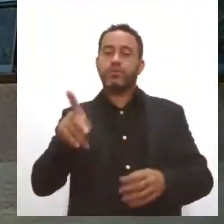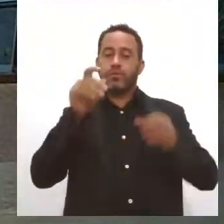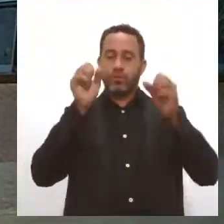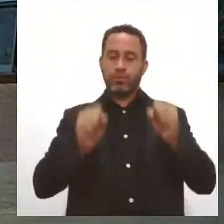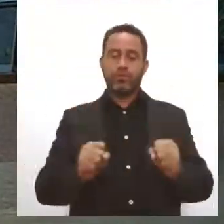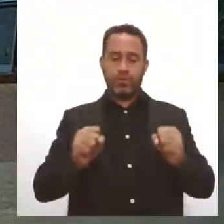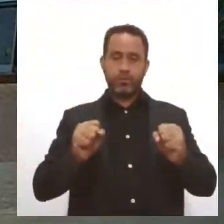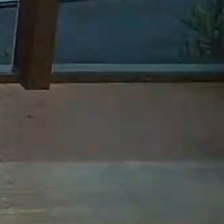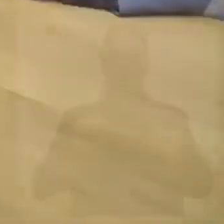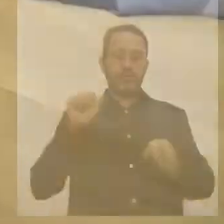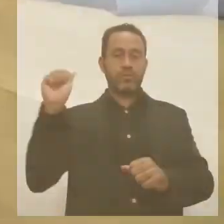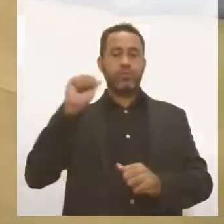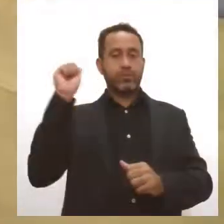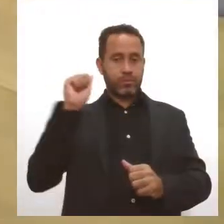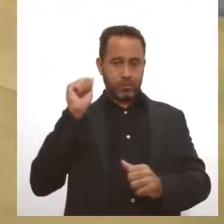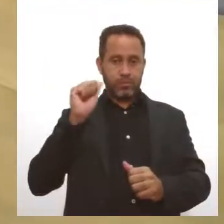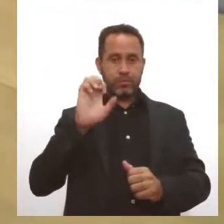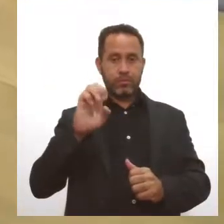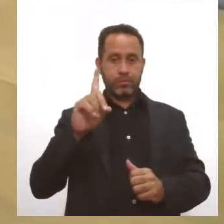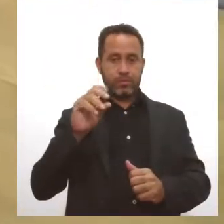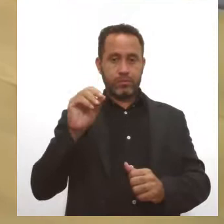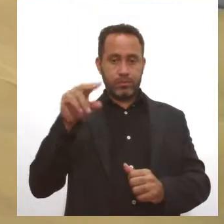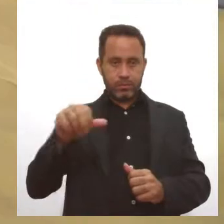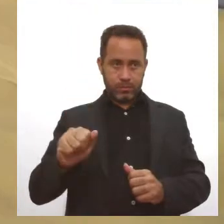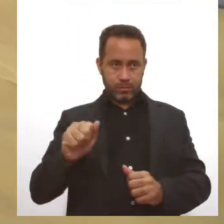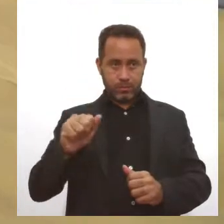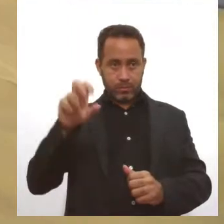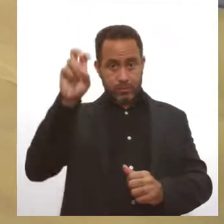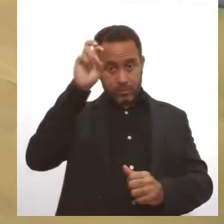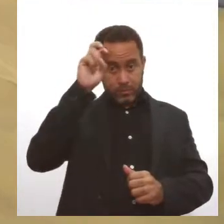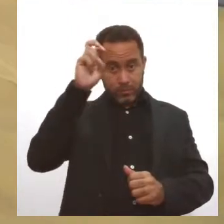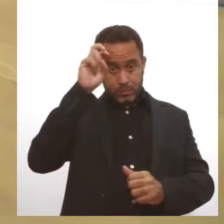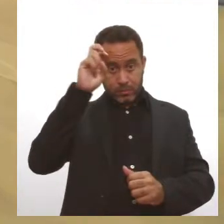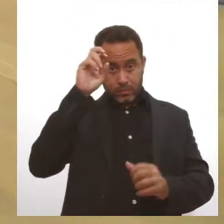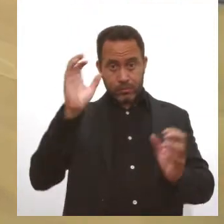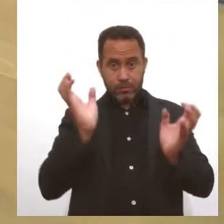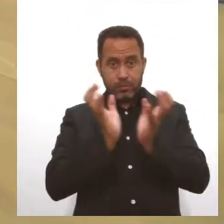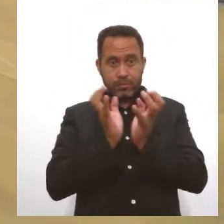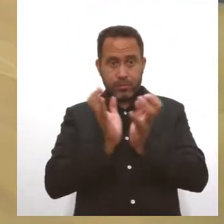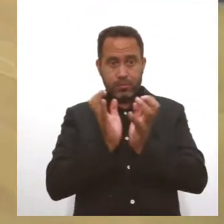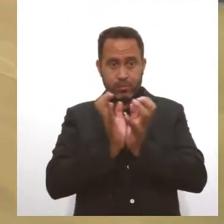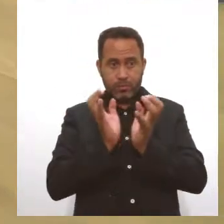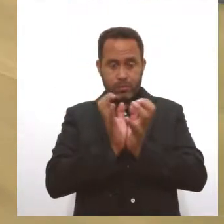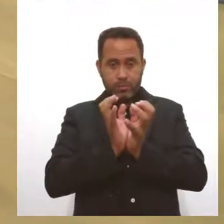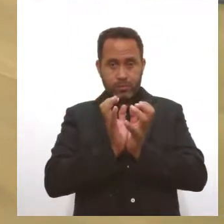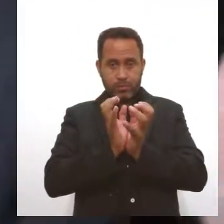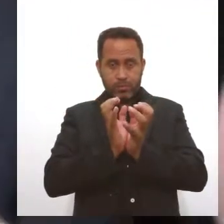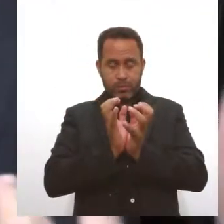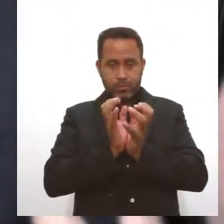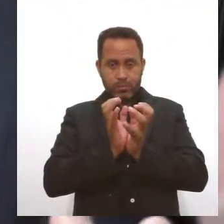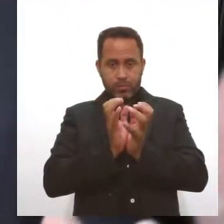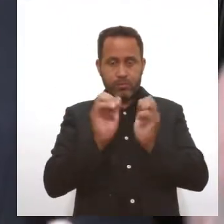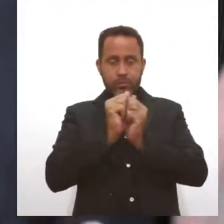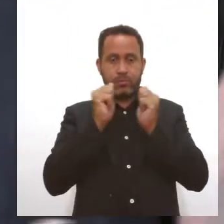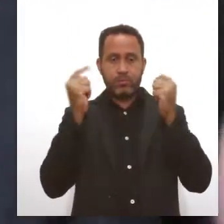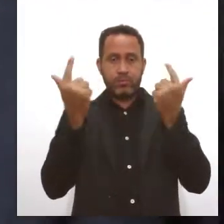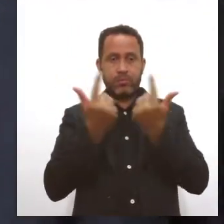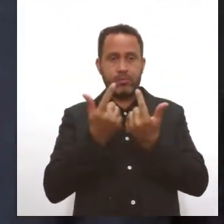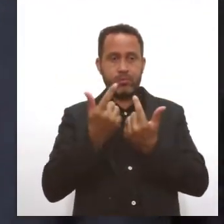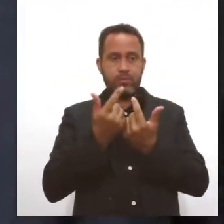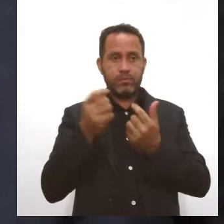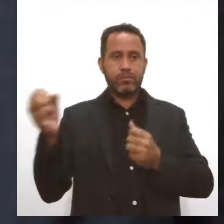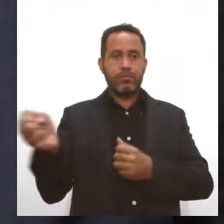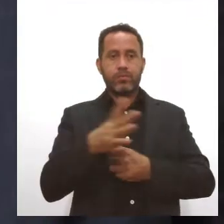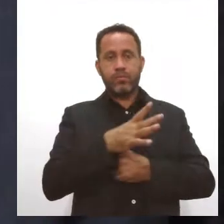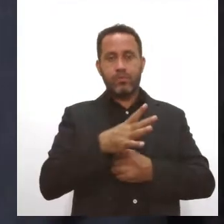o desembargador Edson Ulisses. Na manhã da quinta, 11 de fevereiro, uma comitiva da Alese fez uma visita de cortesia ao novo presidente do